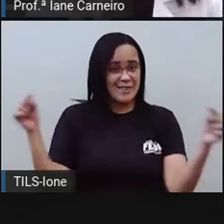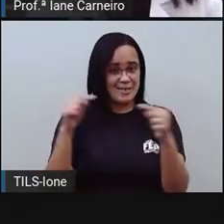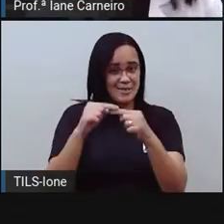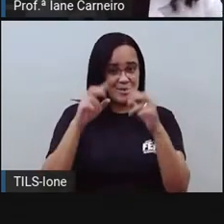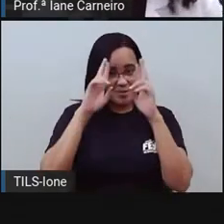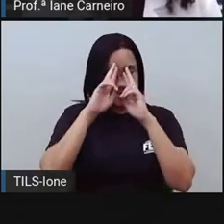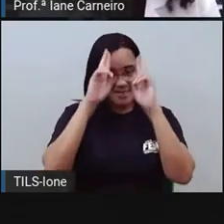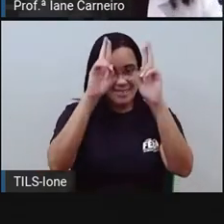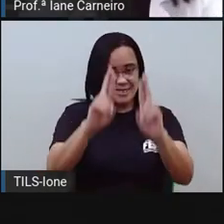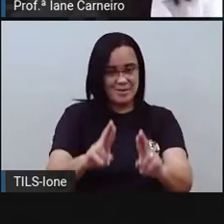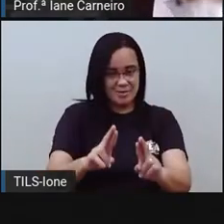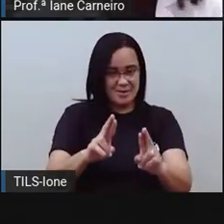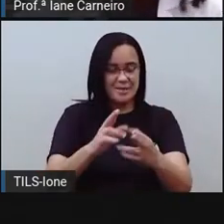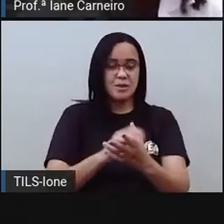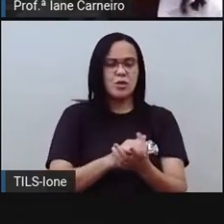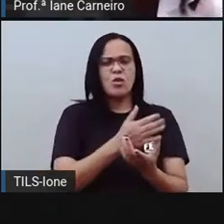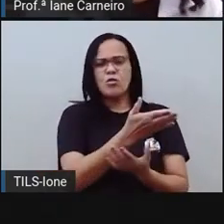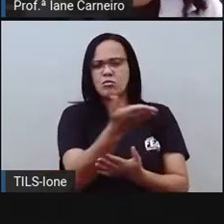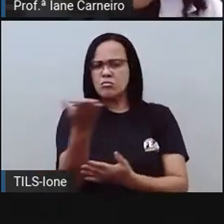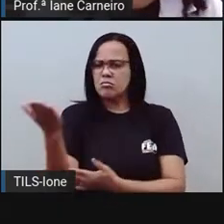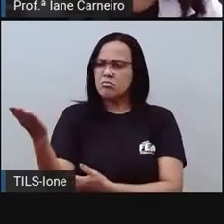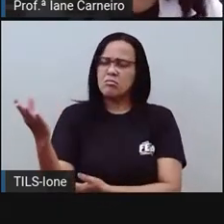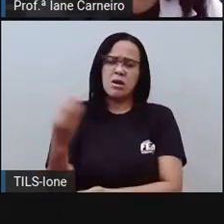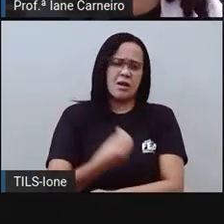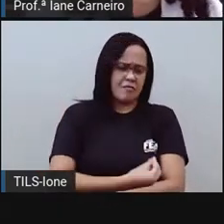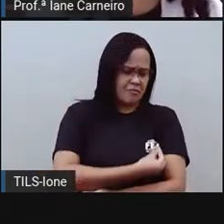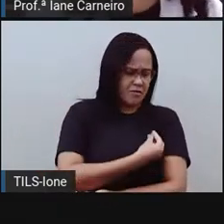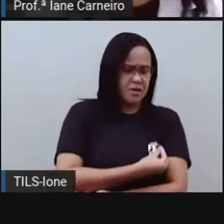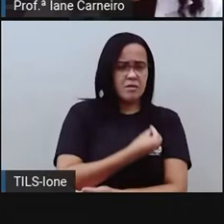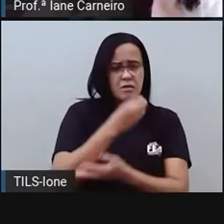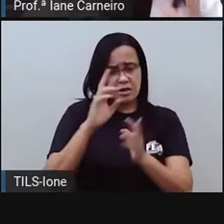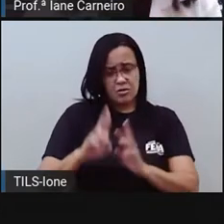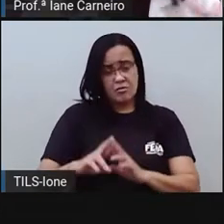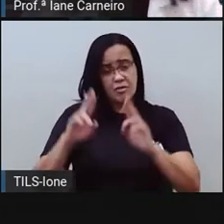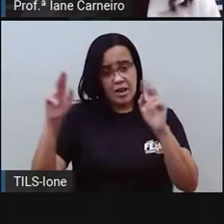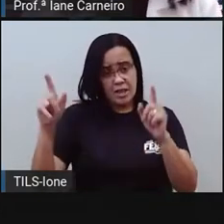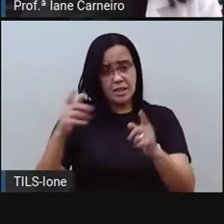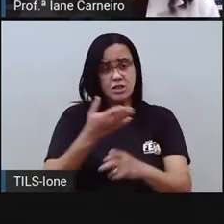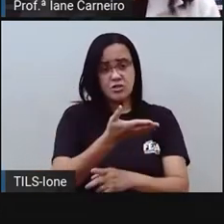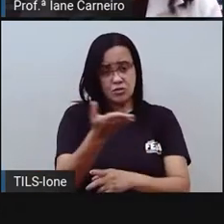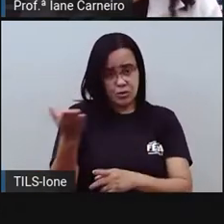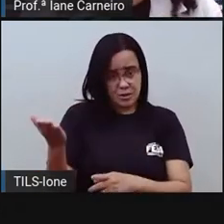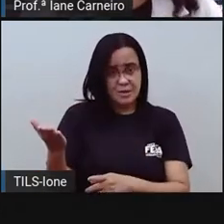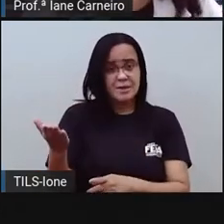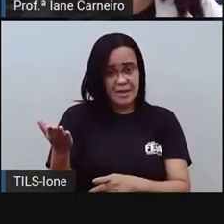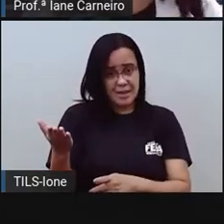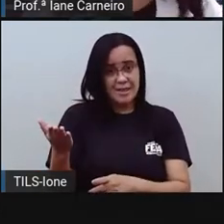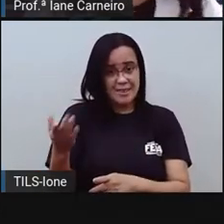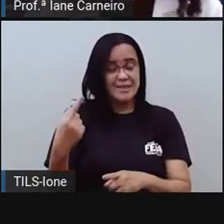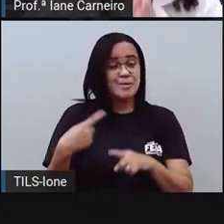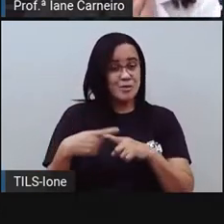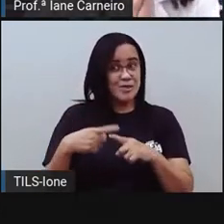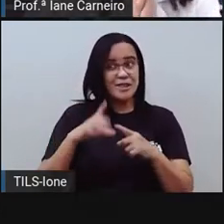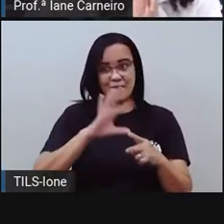Então, para que você conviva bem com quem é diferente de você. E todo mundo é diferente de você, né? Então, você tem que